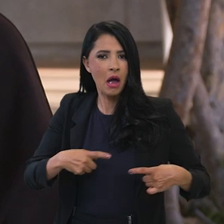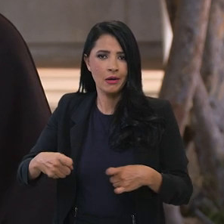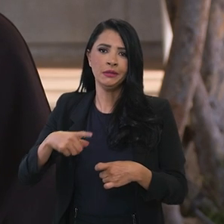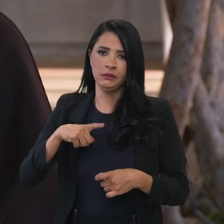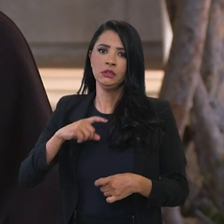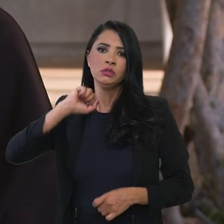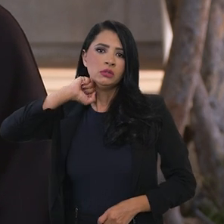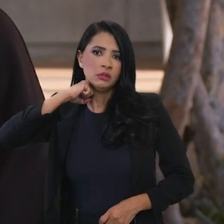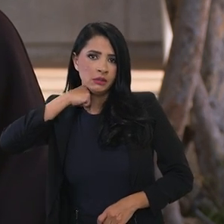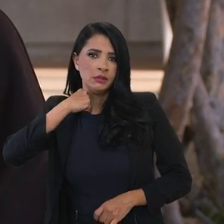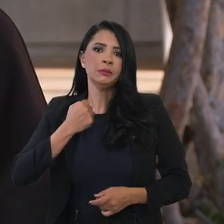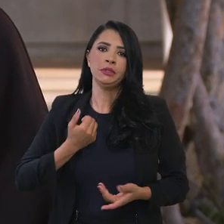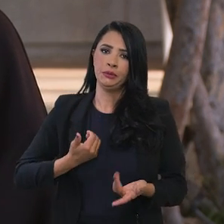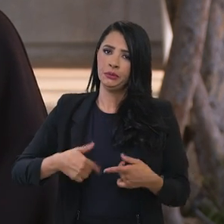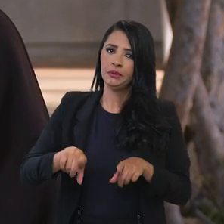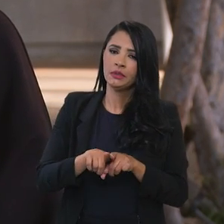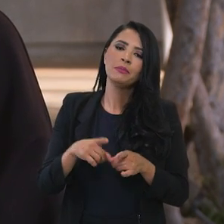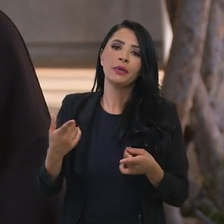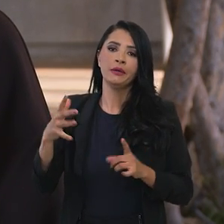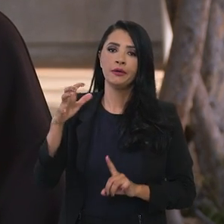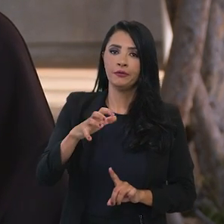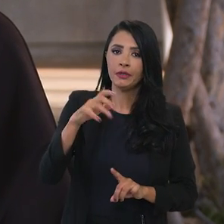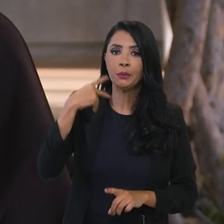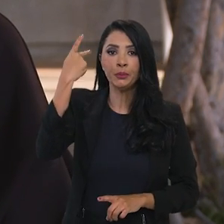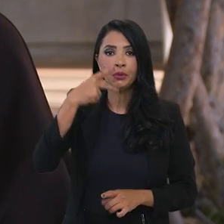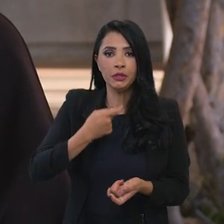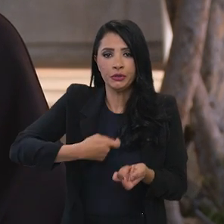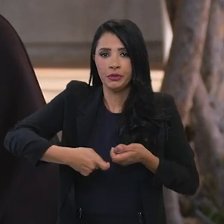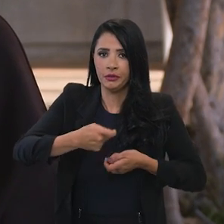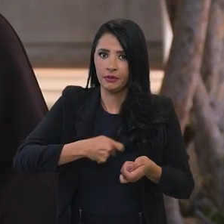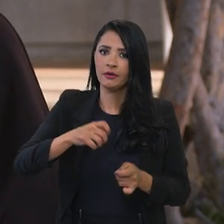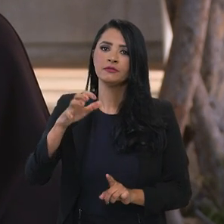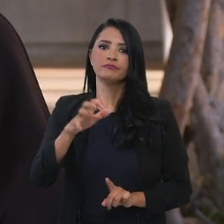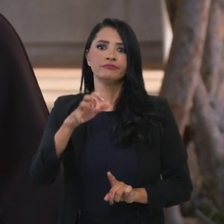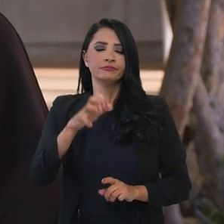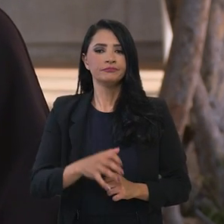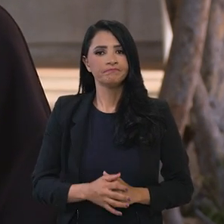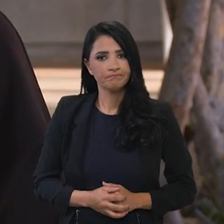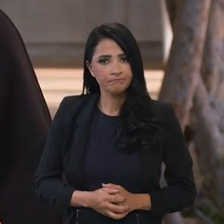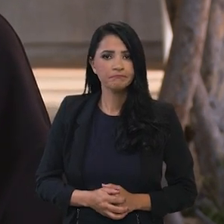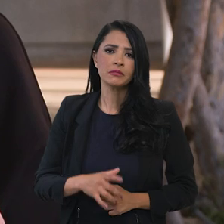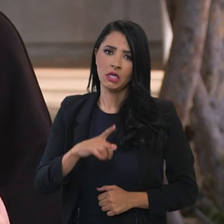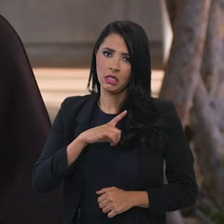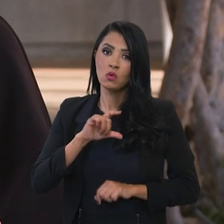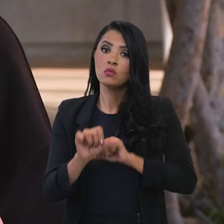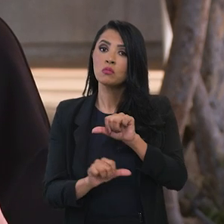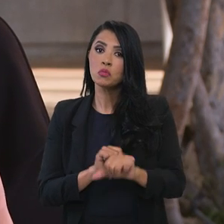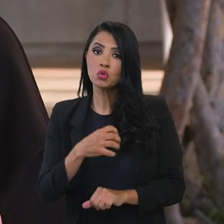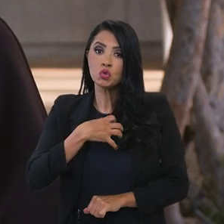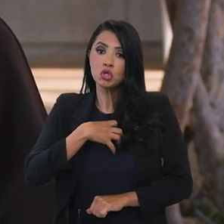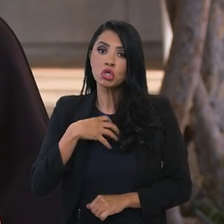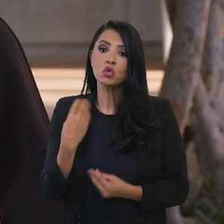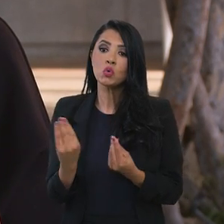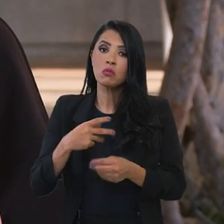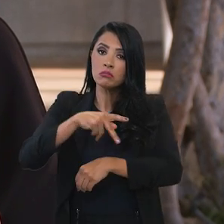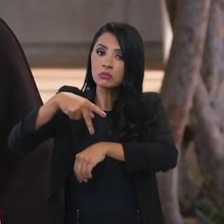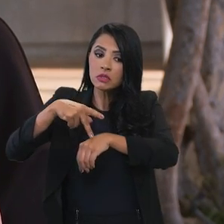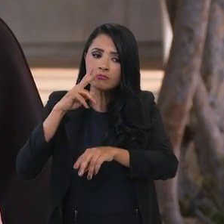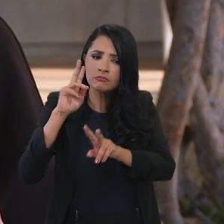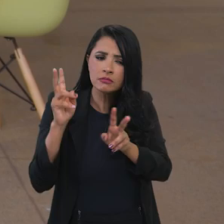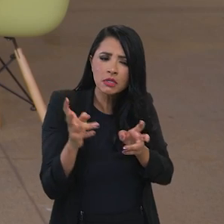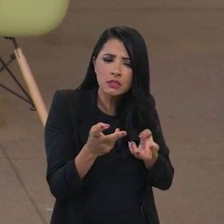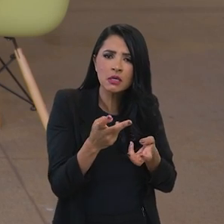cenário externo e afeta a política comercial. Então, temos a muda maneira como os países veem política